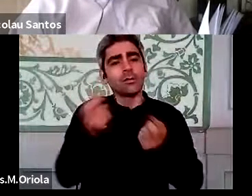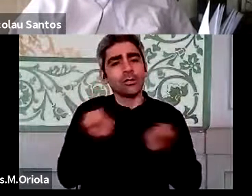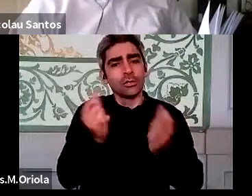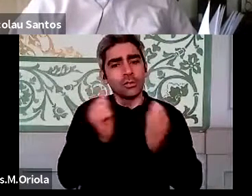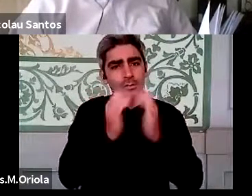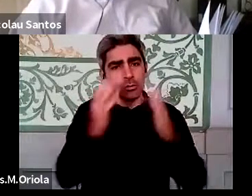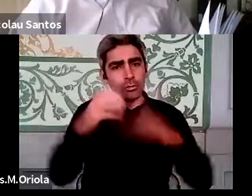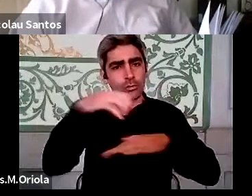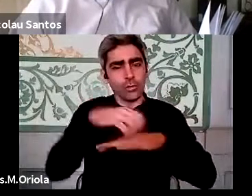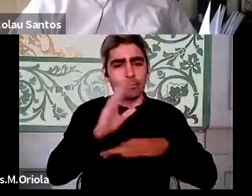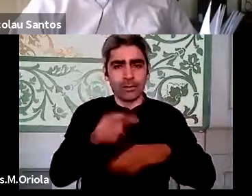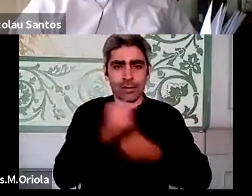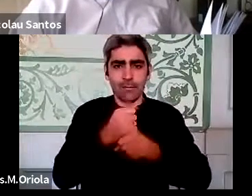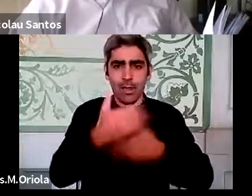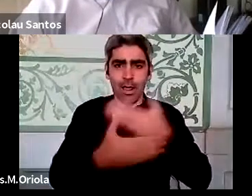que vai ter que acontecer.